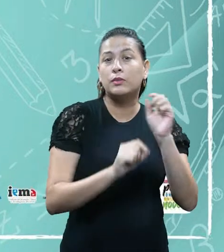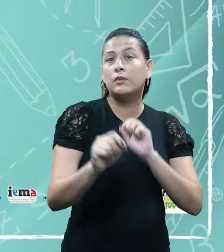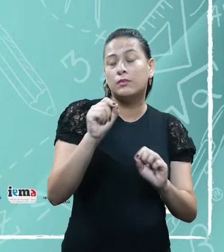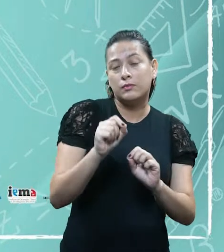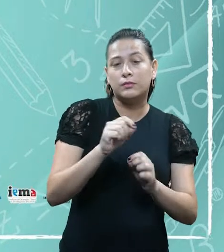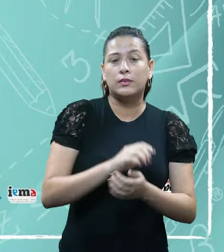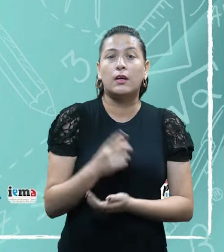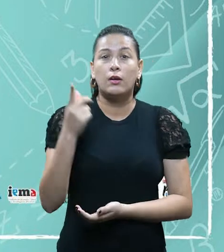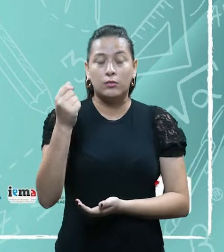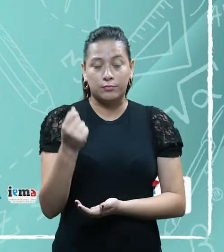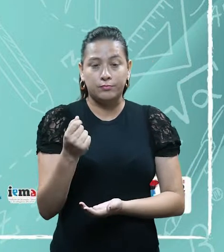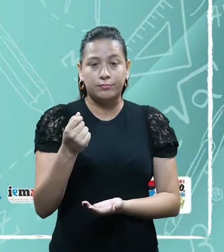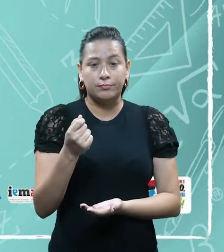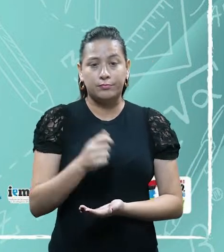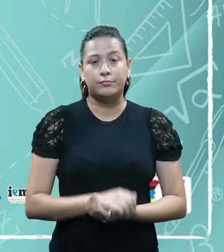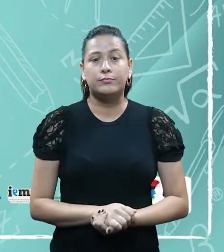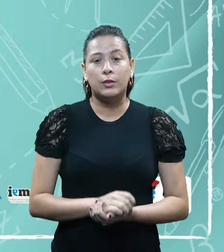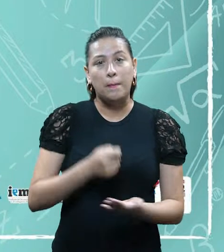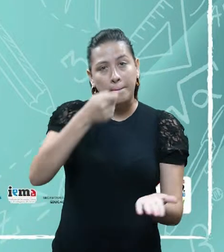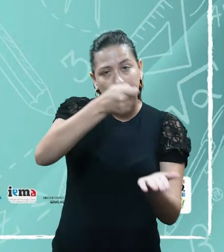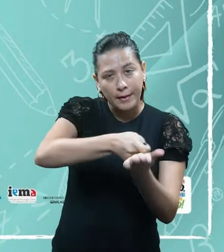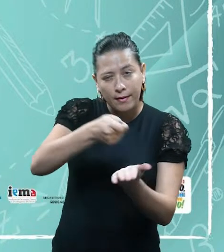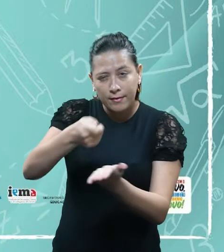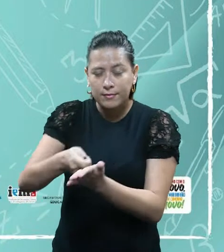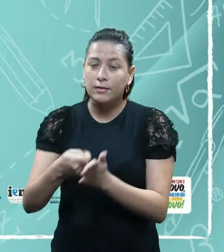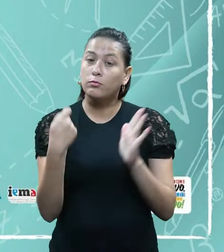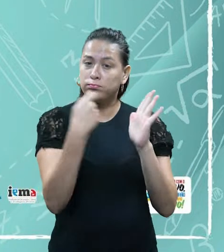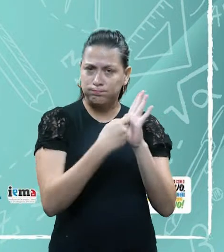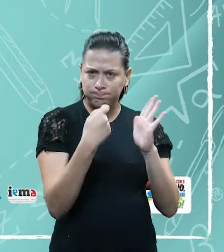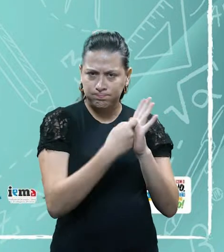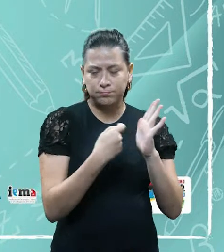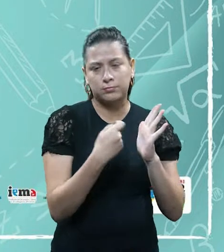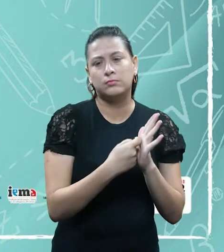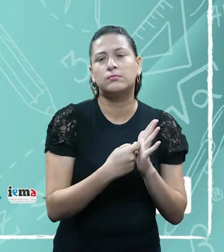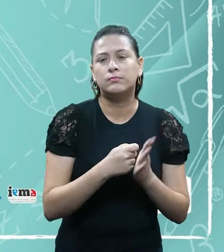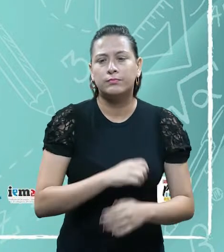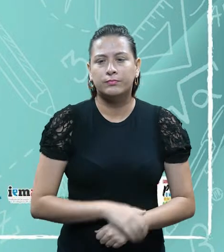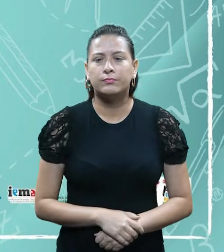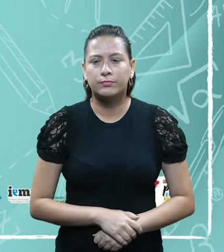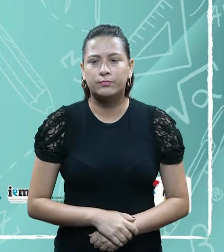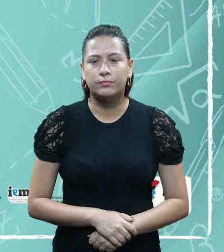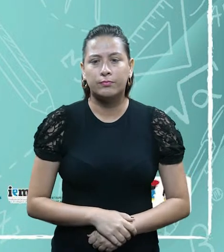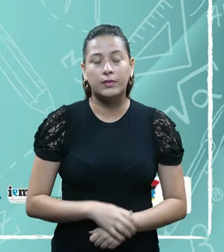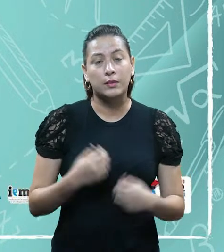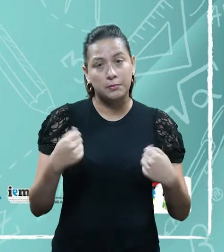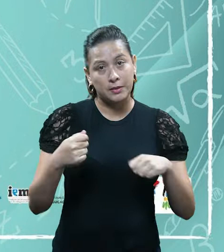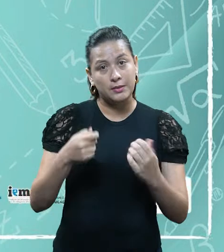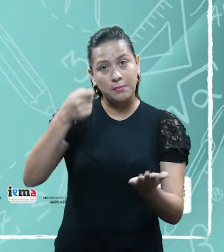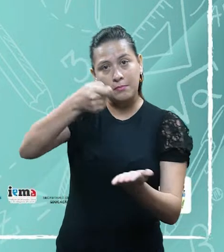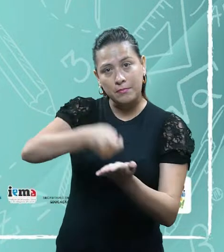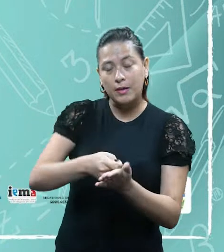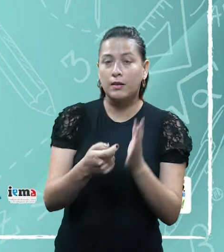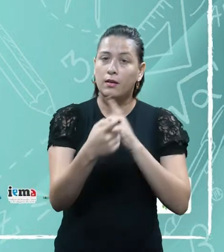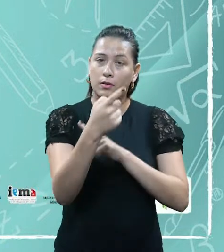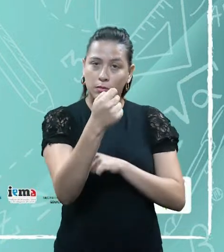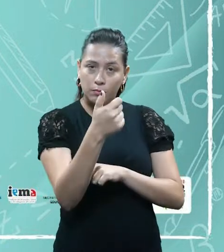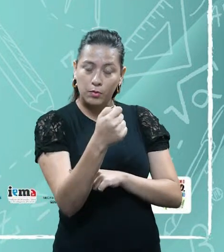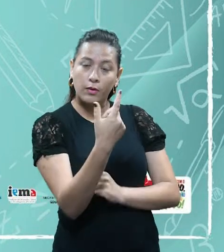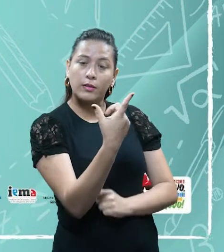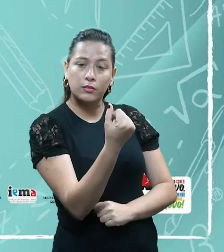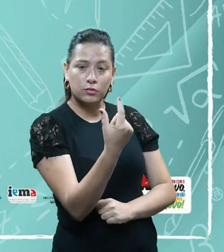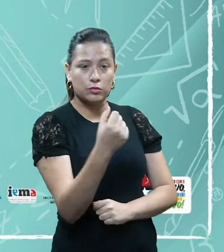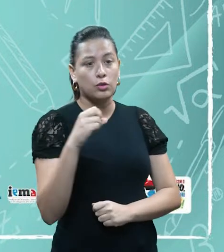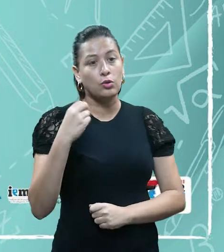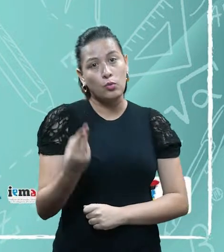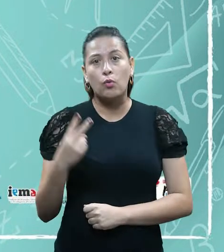prestação pecuniária compulsória, que deve ser paga em moeda, ou cujo valor ela possa se